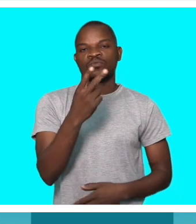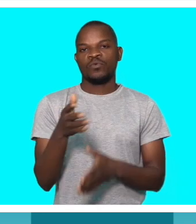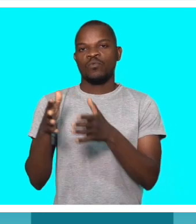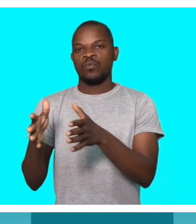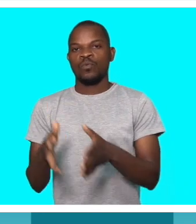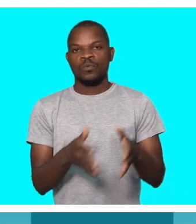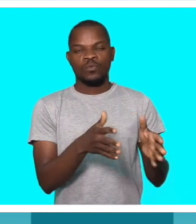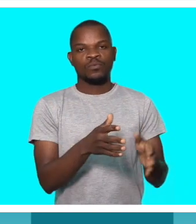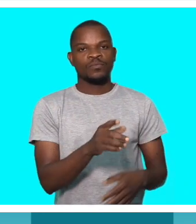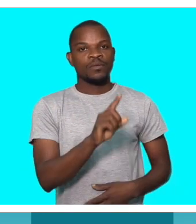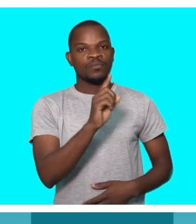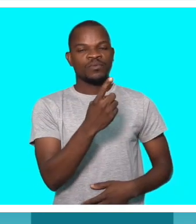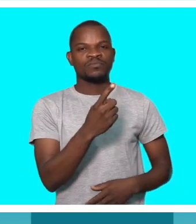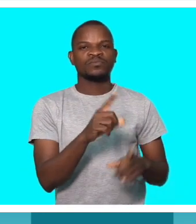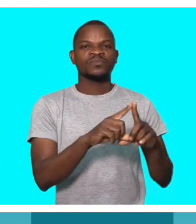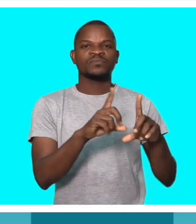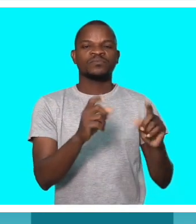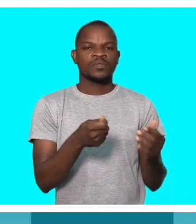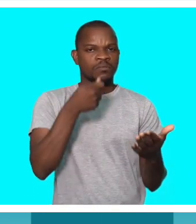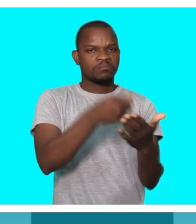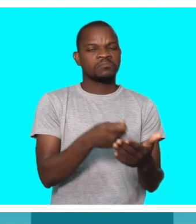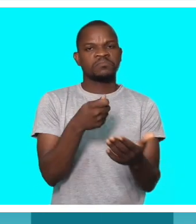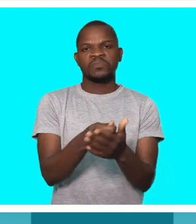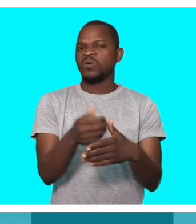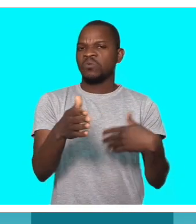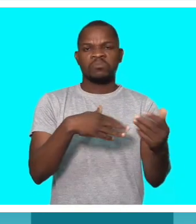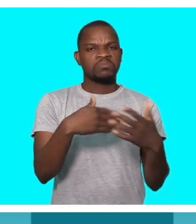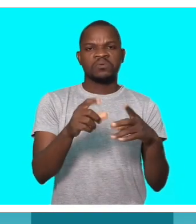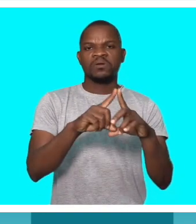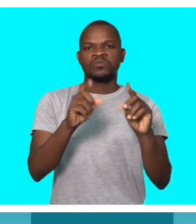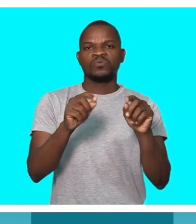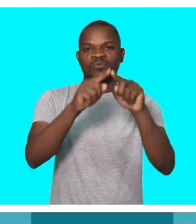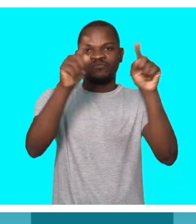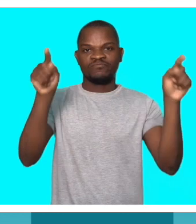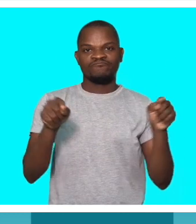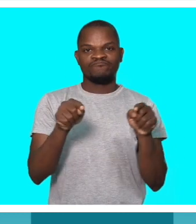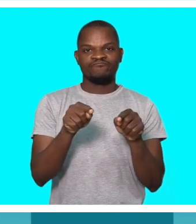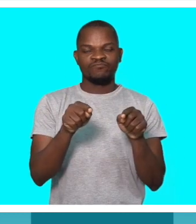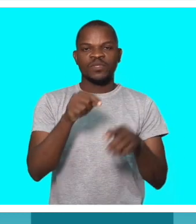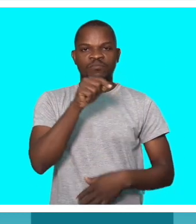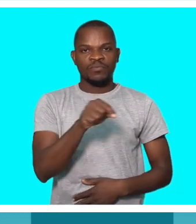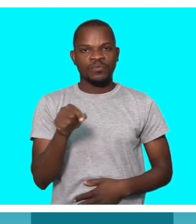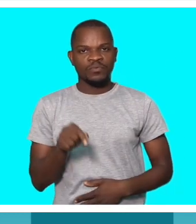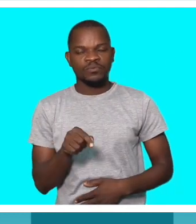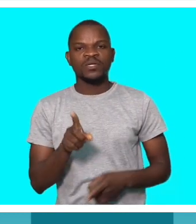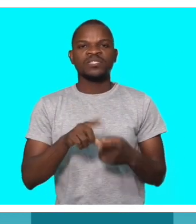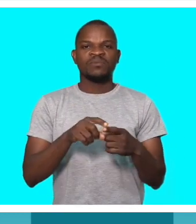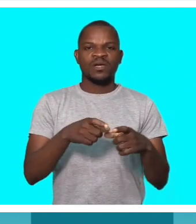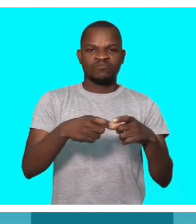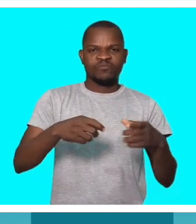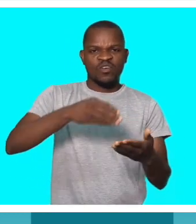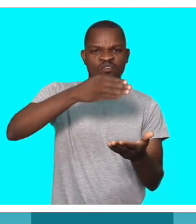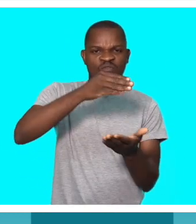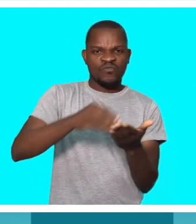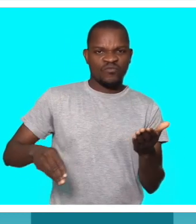A primeira é o meio de pagamento tradicional em toda a rede de ATMs e POS a operar na